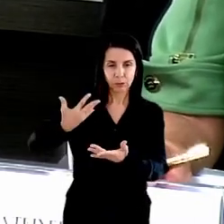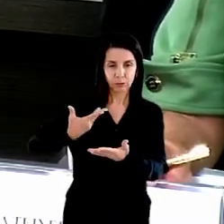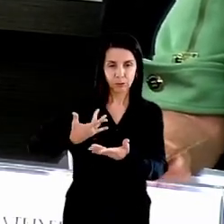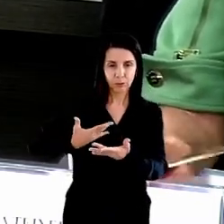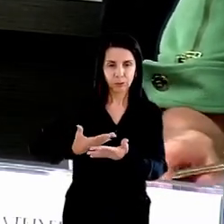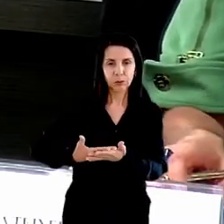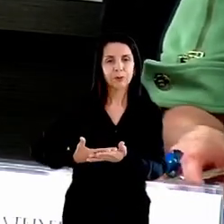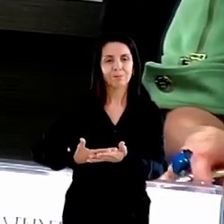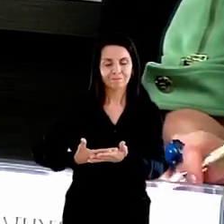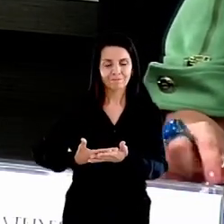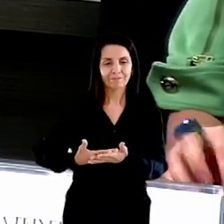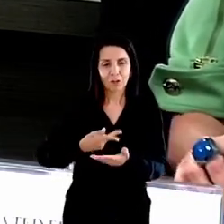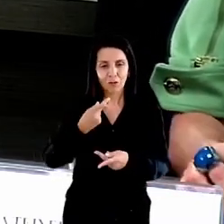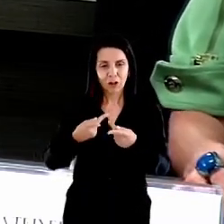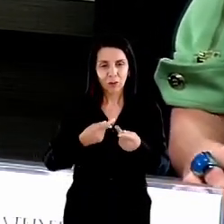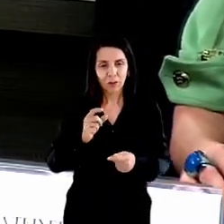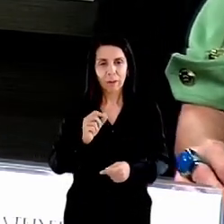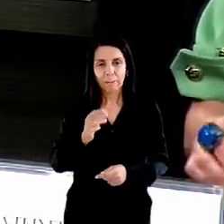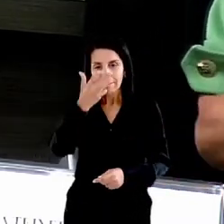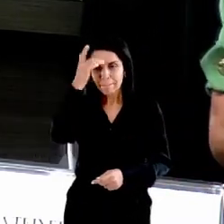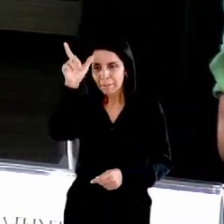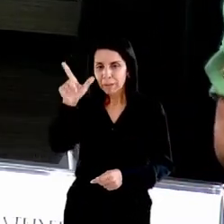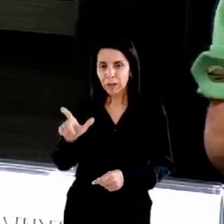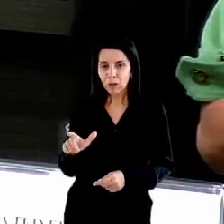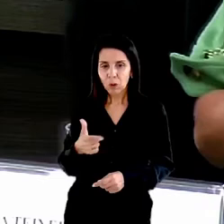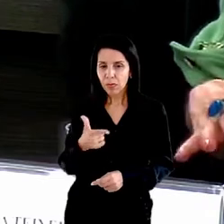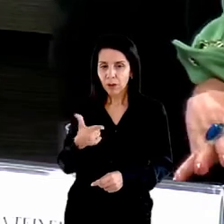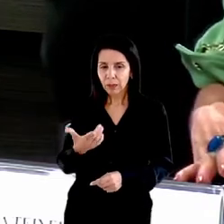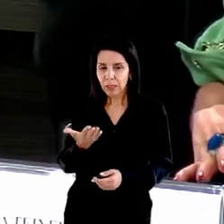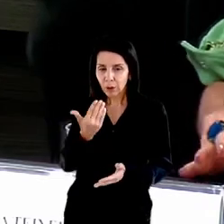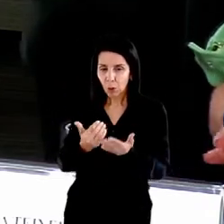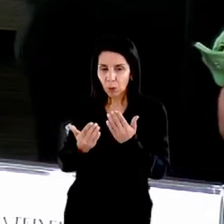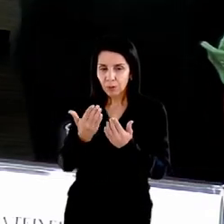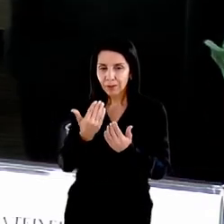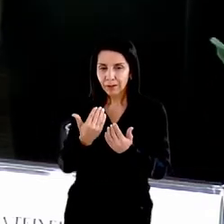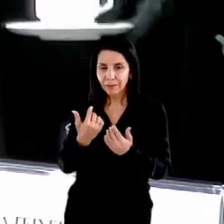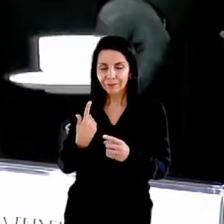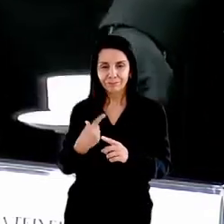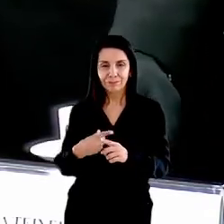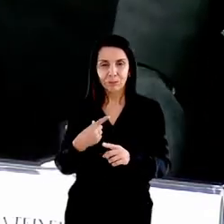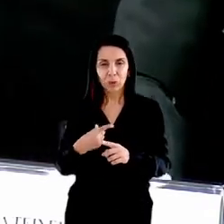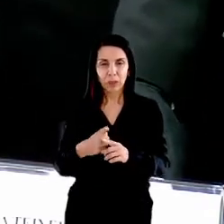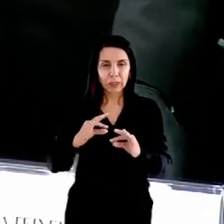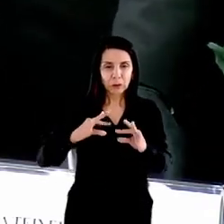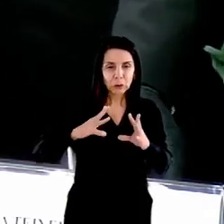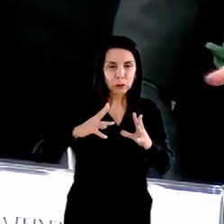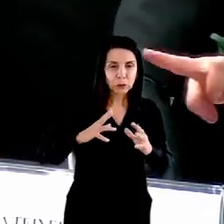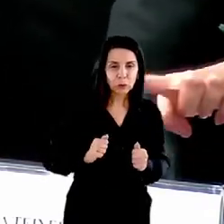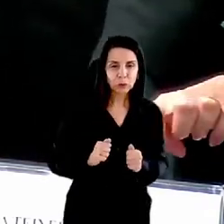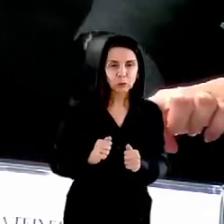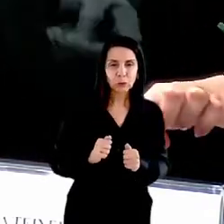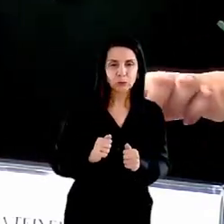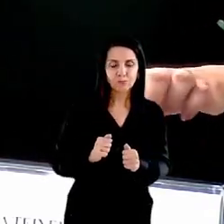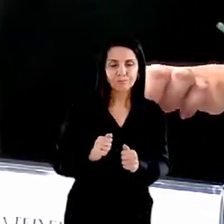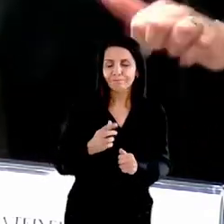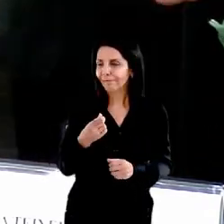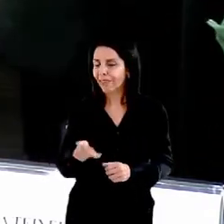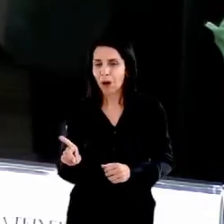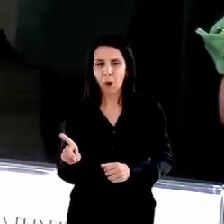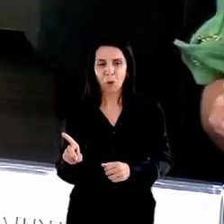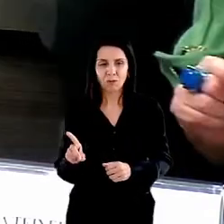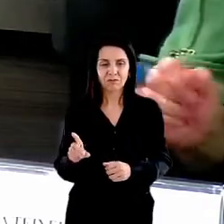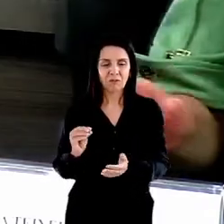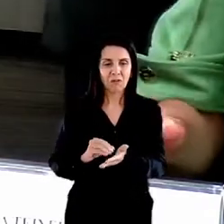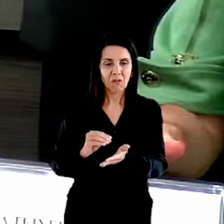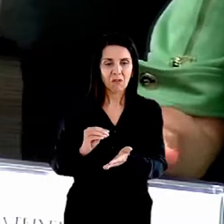pessoa não tem o que comer, é porque todo o resto lhe foi negado, é porque essa pessoa não tem acesso à educação, à